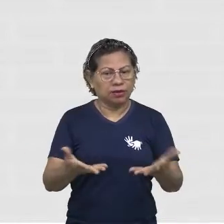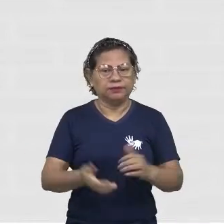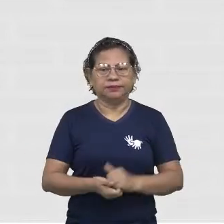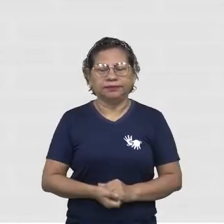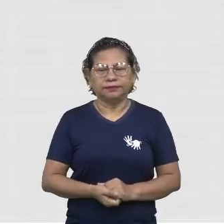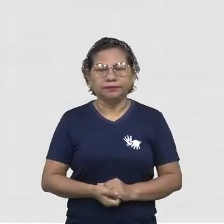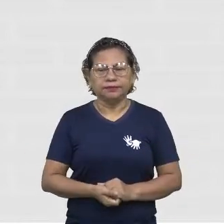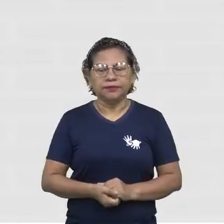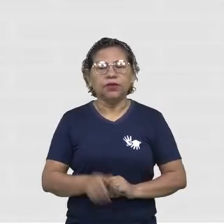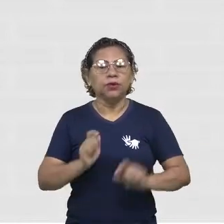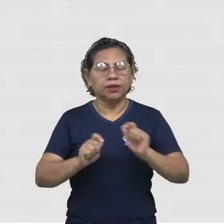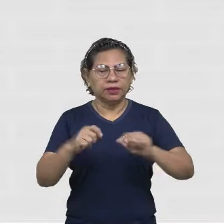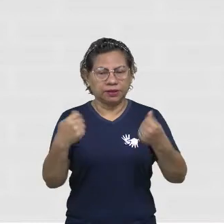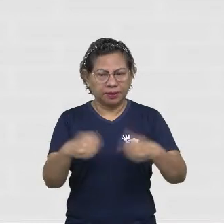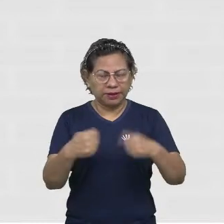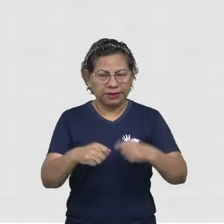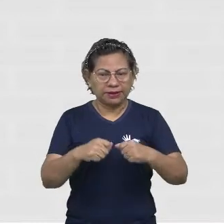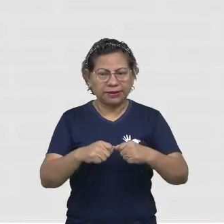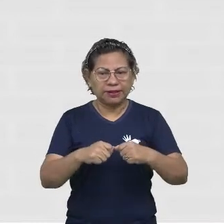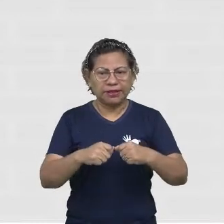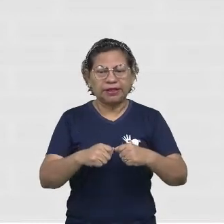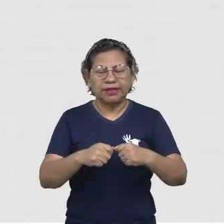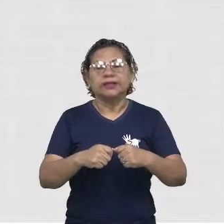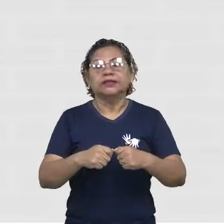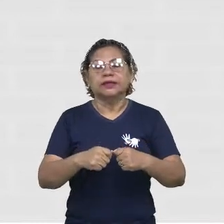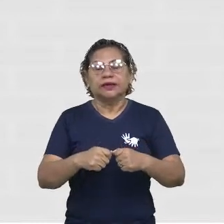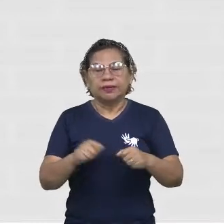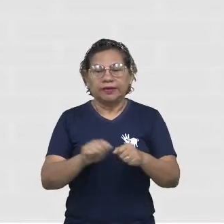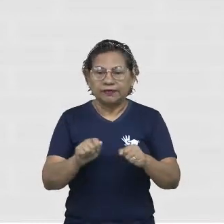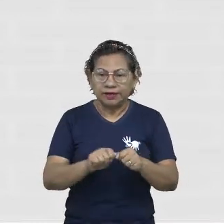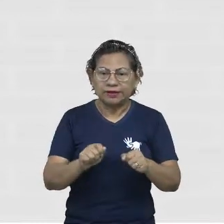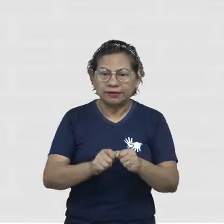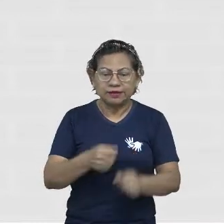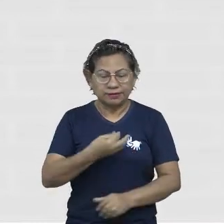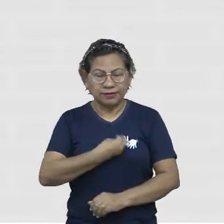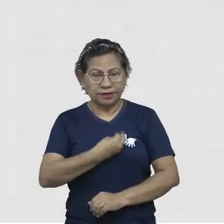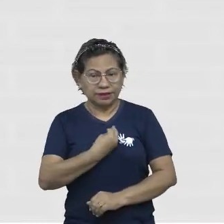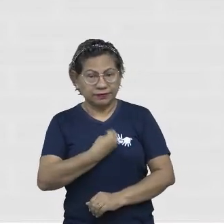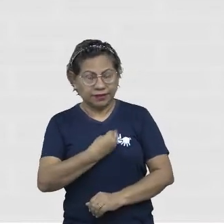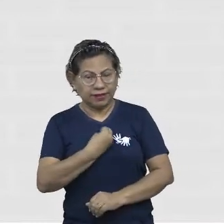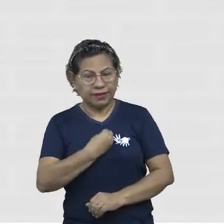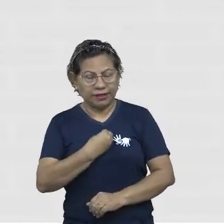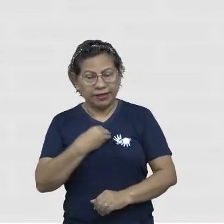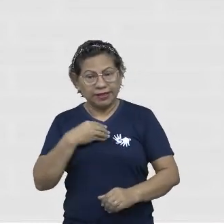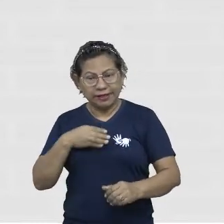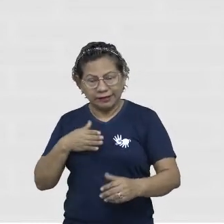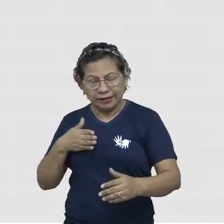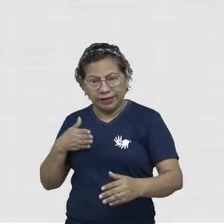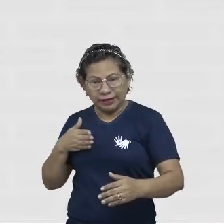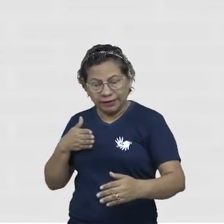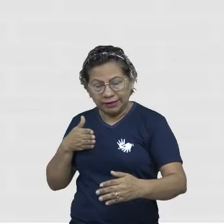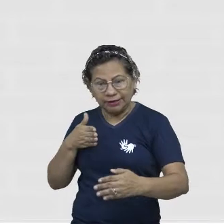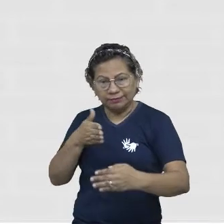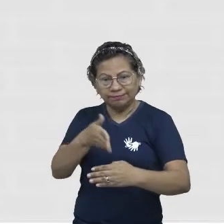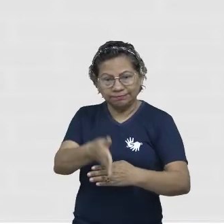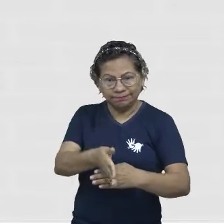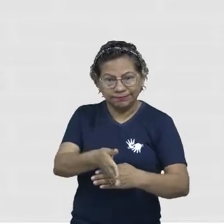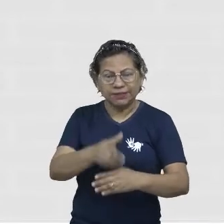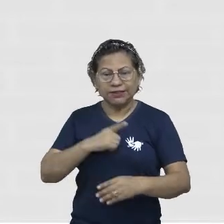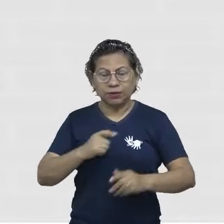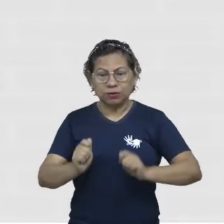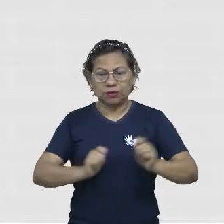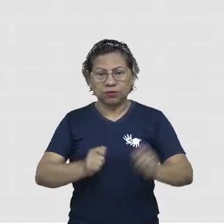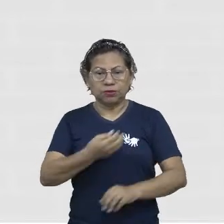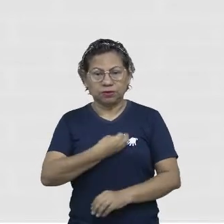nós precisamos de quê? Para construir essas pontes, nós precisamos de determinação, autocontrole, certo?